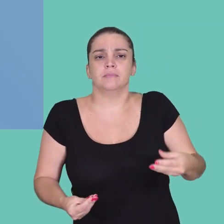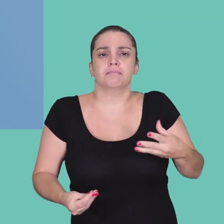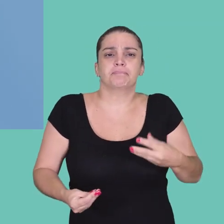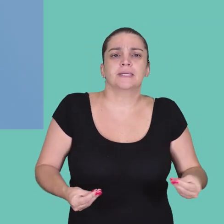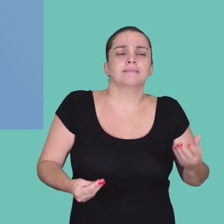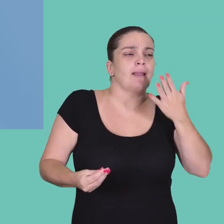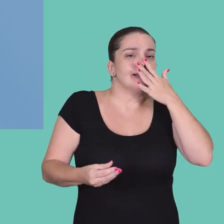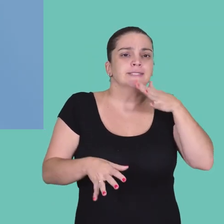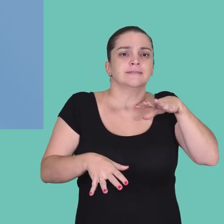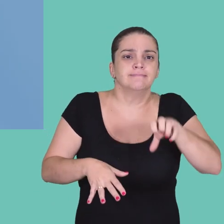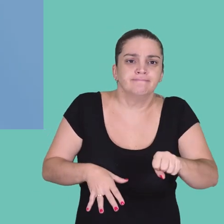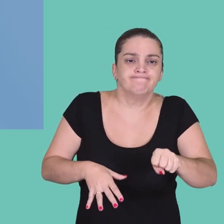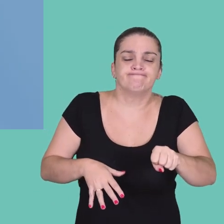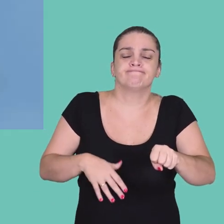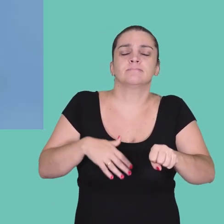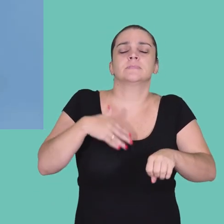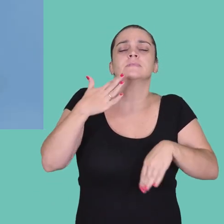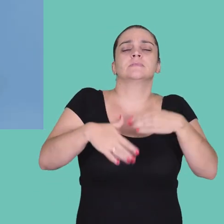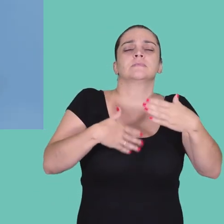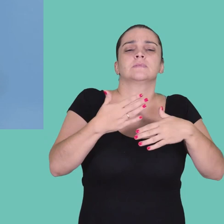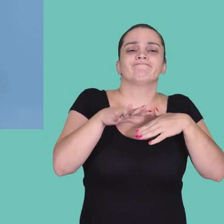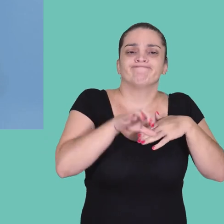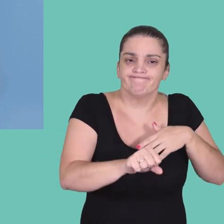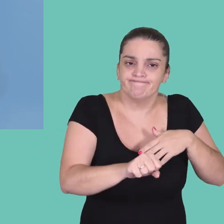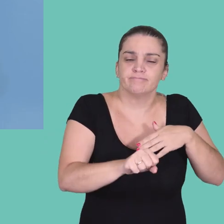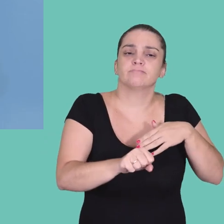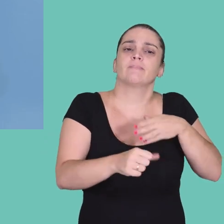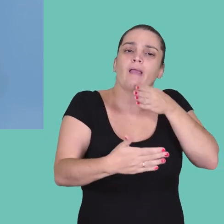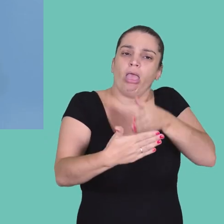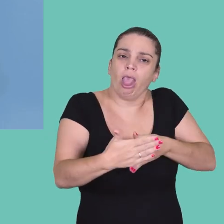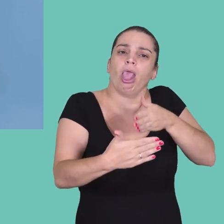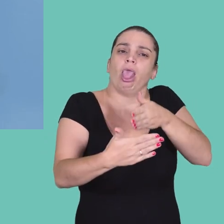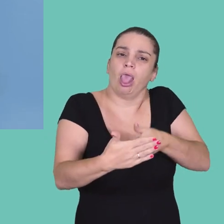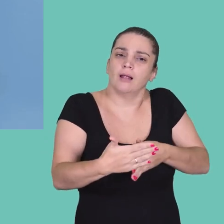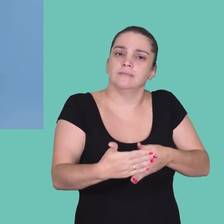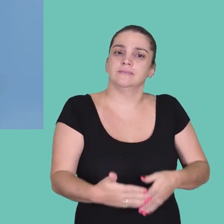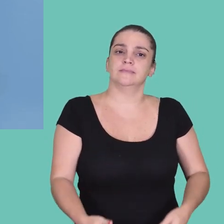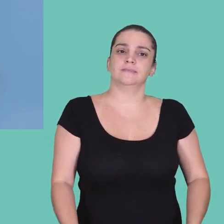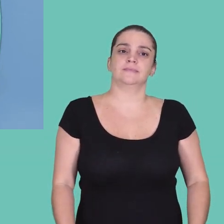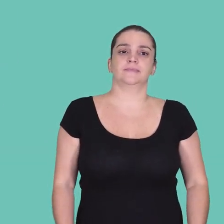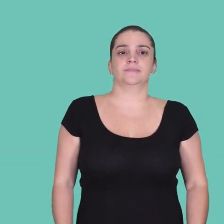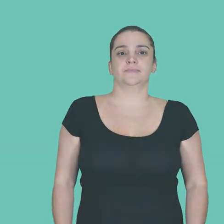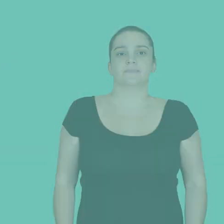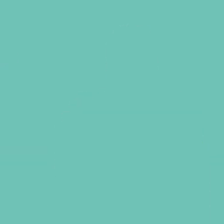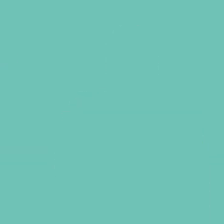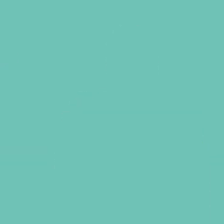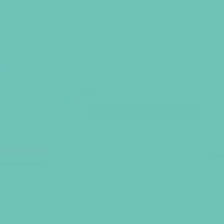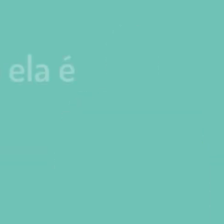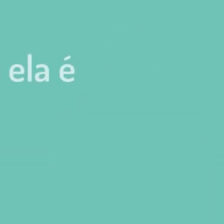não basta sobreviver a mãe e o professor, a gente tem vários outros obstáculos.